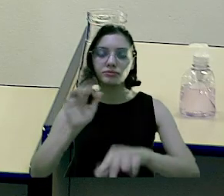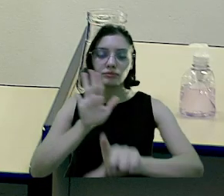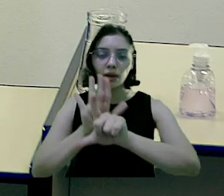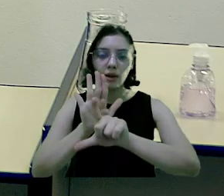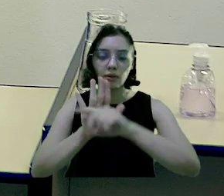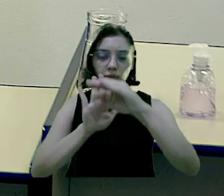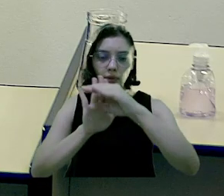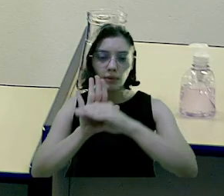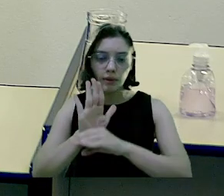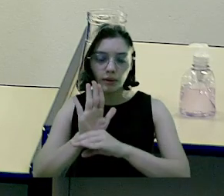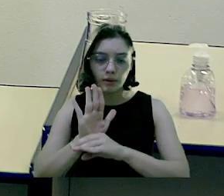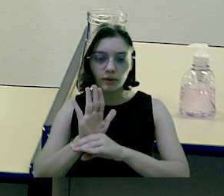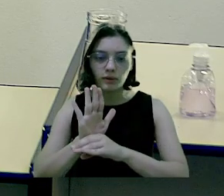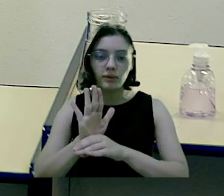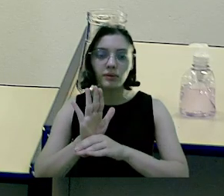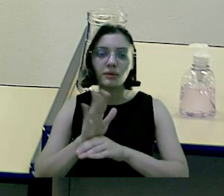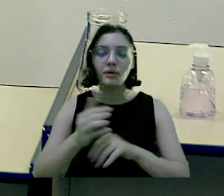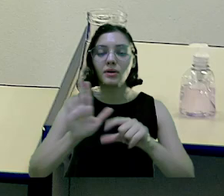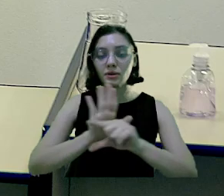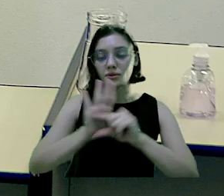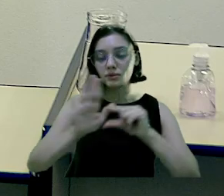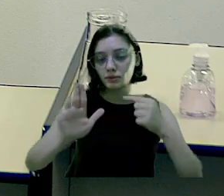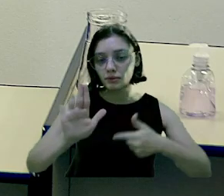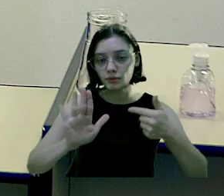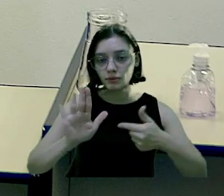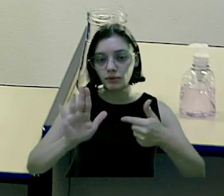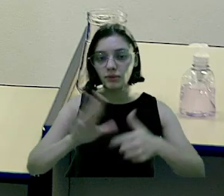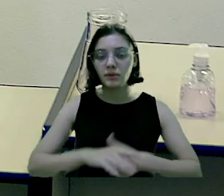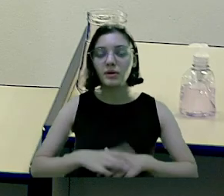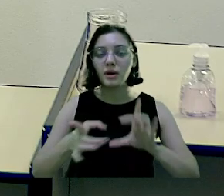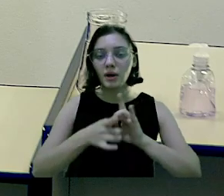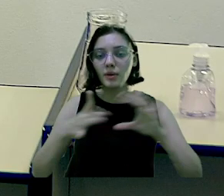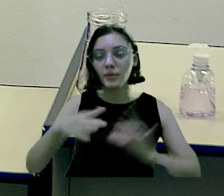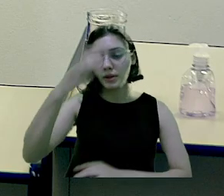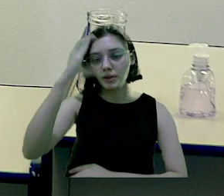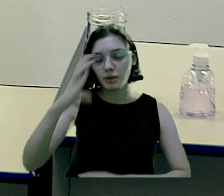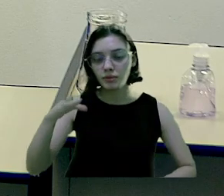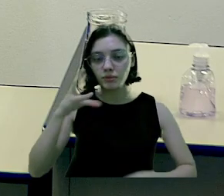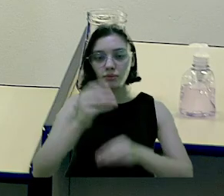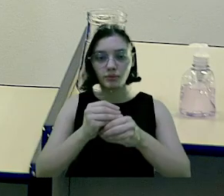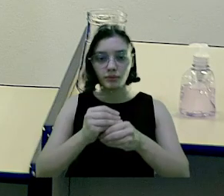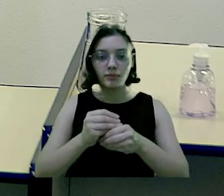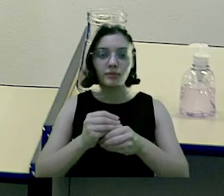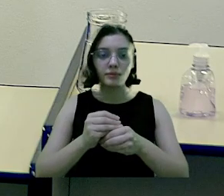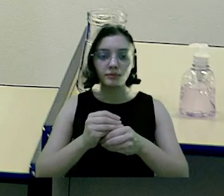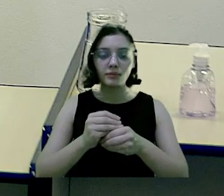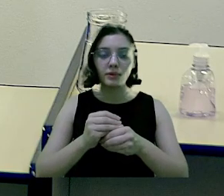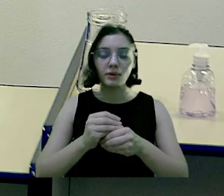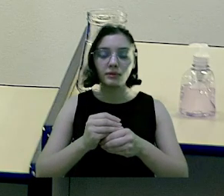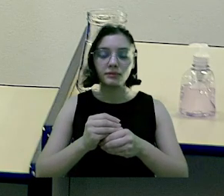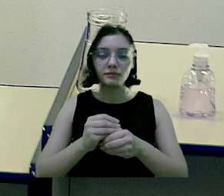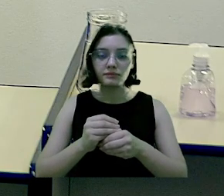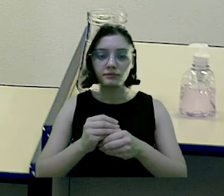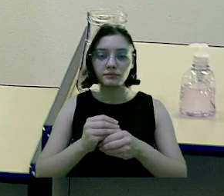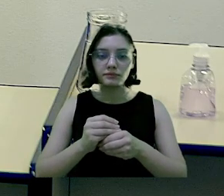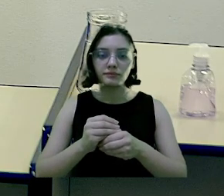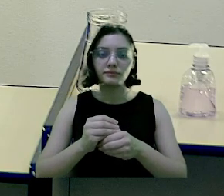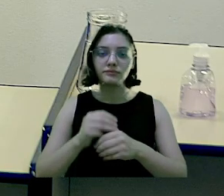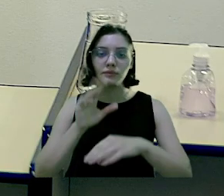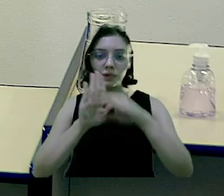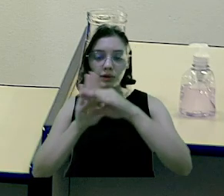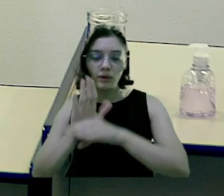nos termos da legislação em vigor. Inciso 2º. Abrir créditos suplementares e especiais à conta dos recursos